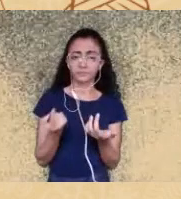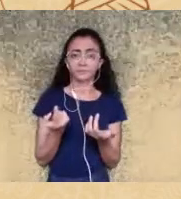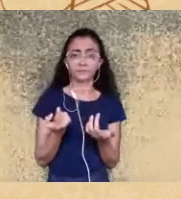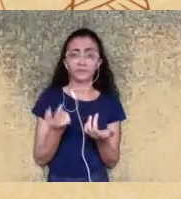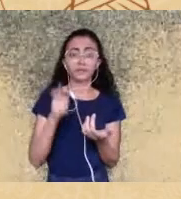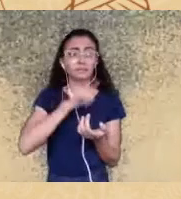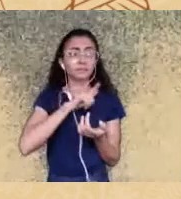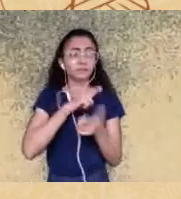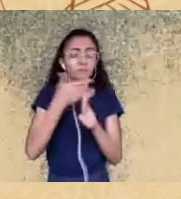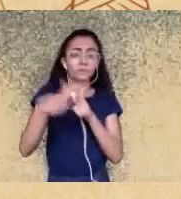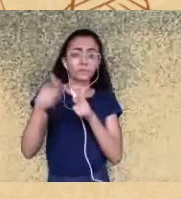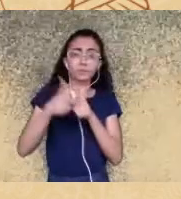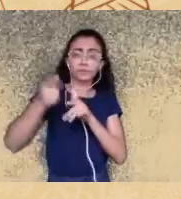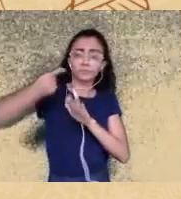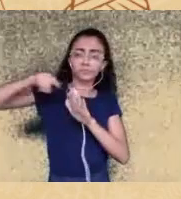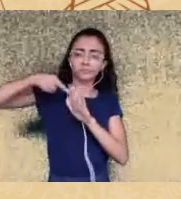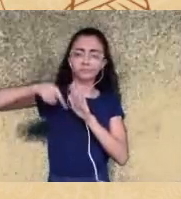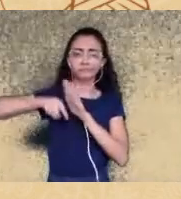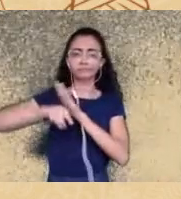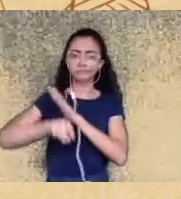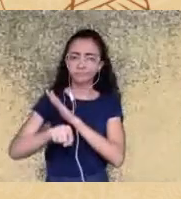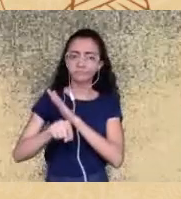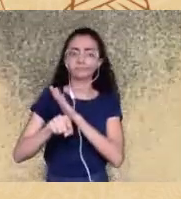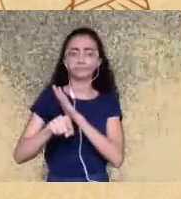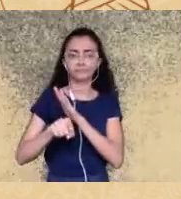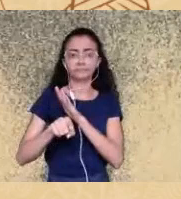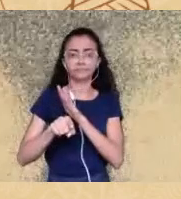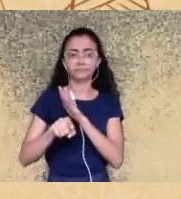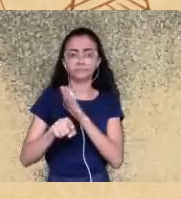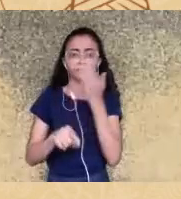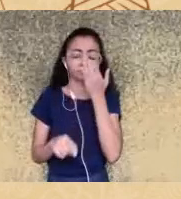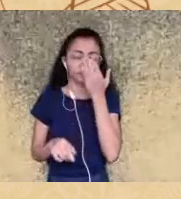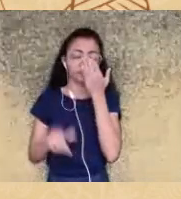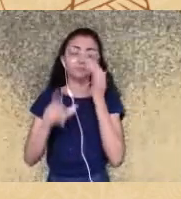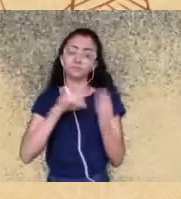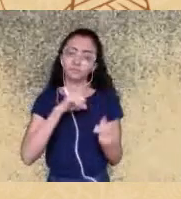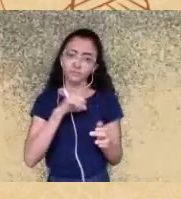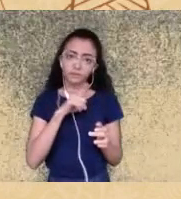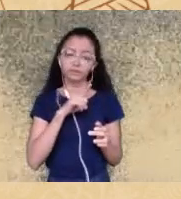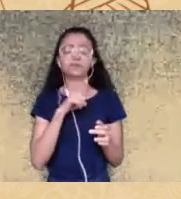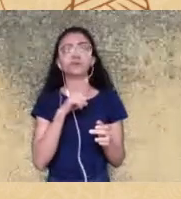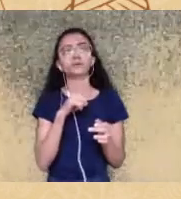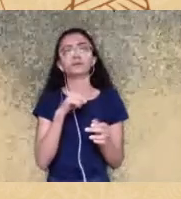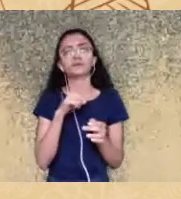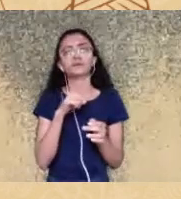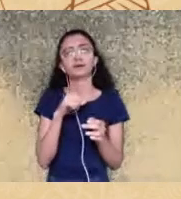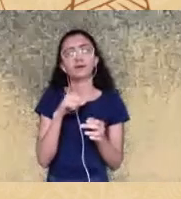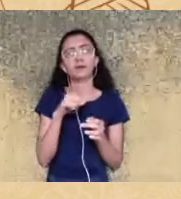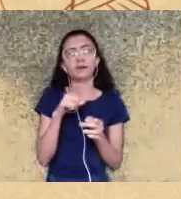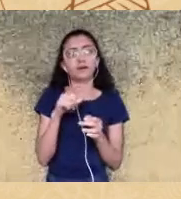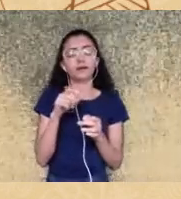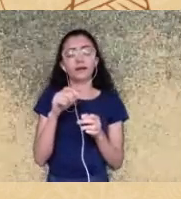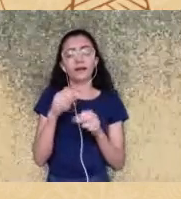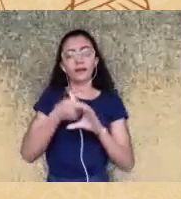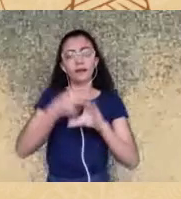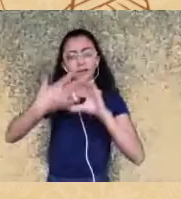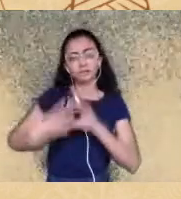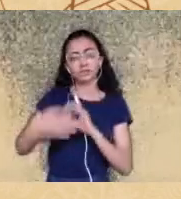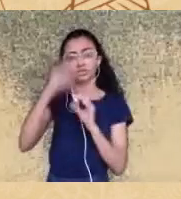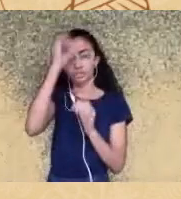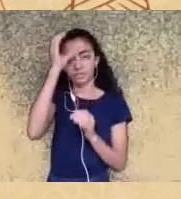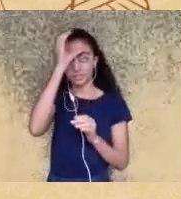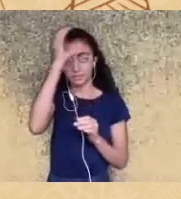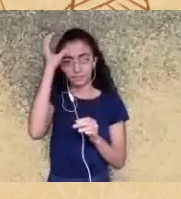interna inclusive que tem essa ideologia cristã dentro desses territórios também